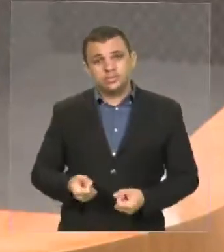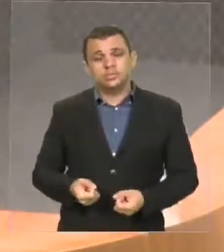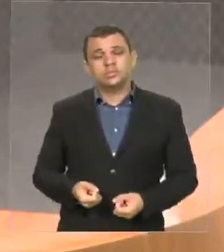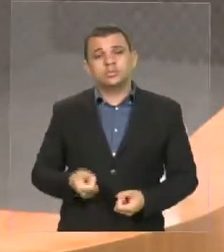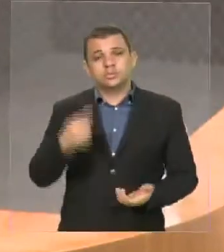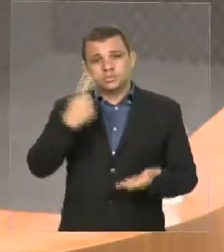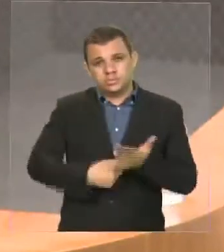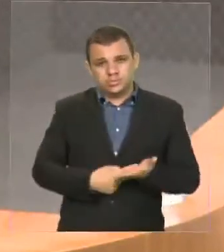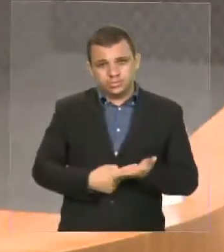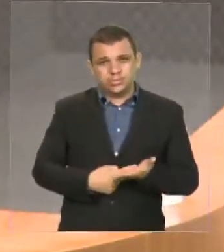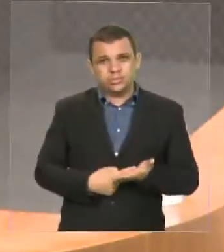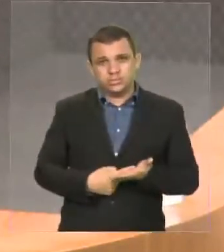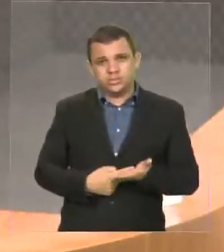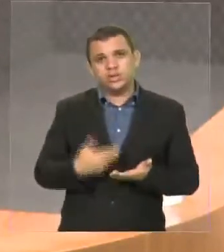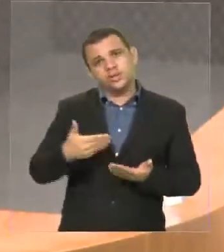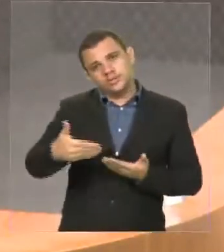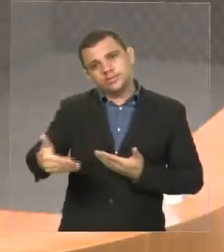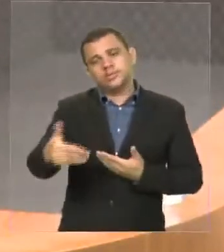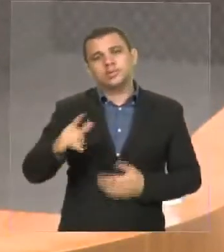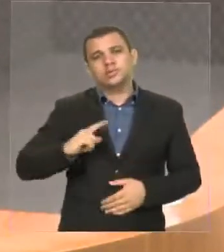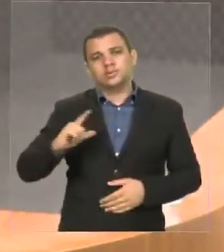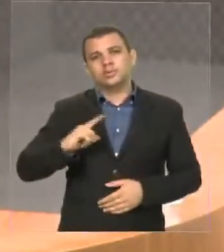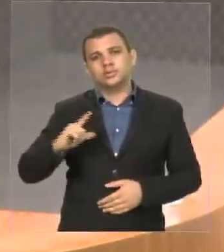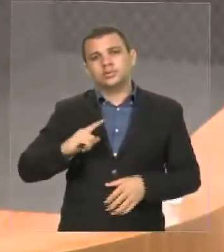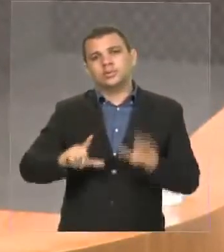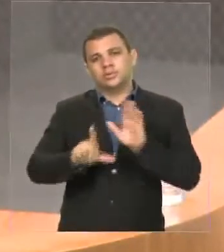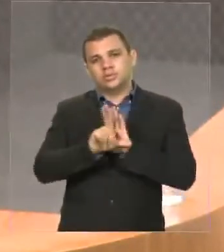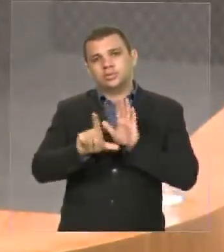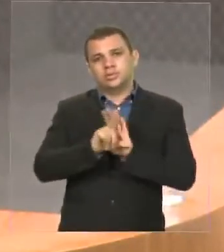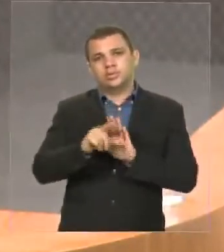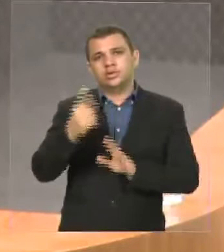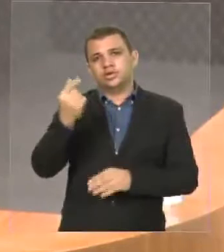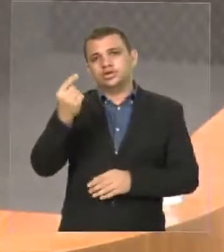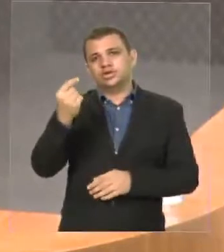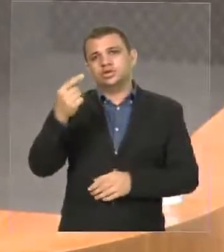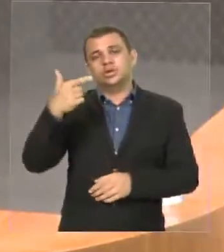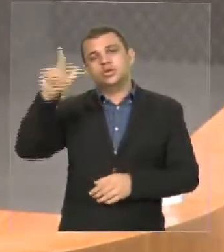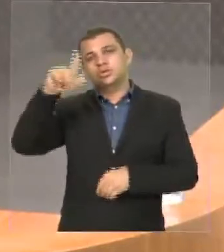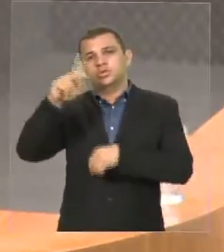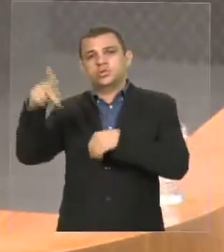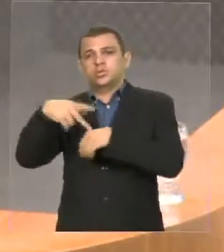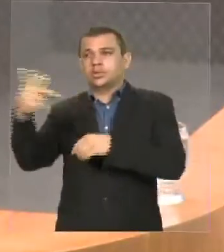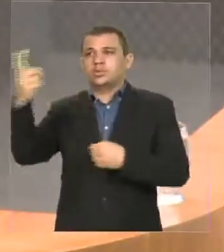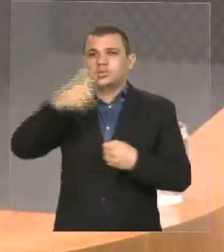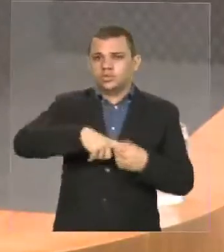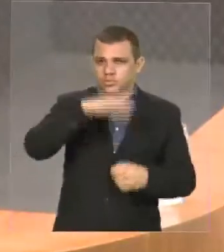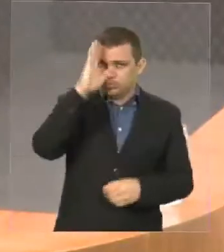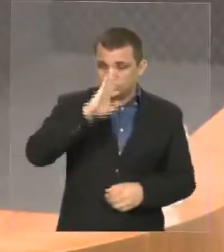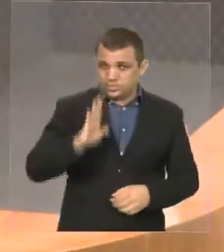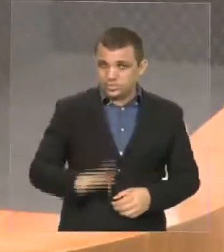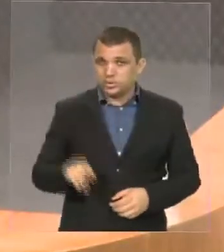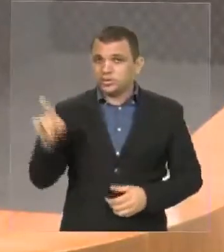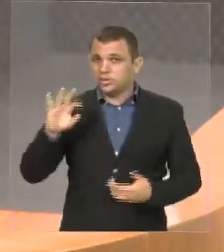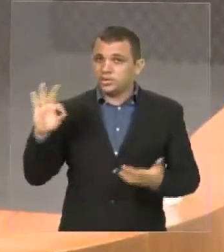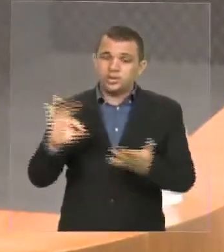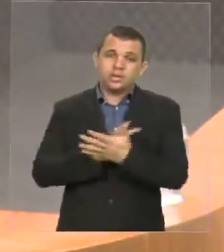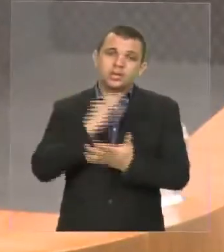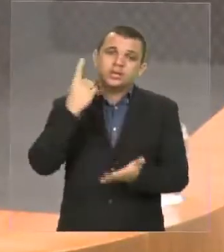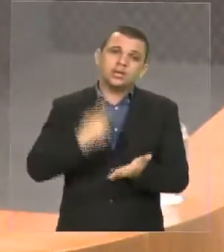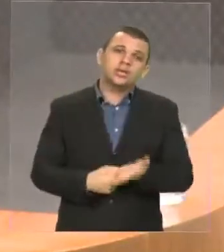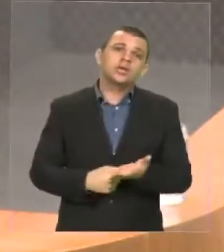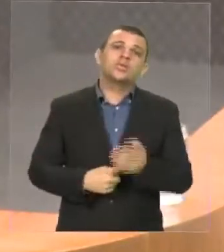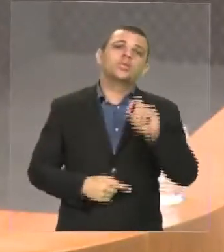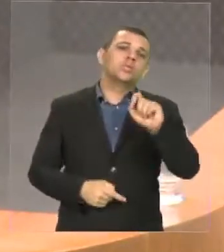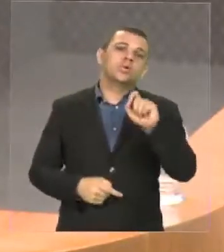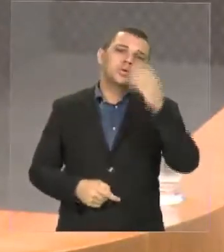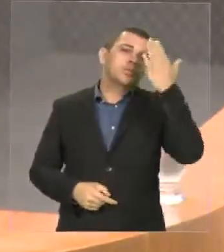acordo, que será feito no âmbito da lei de repatriação, ele assinará um acordo que dirá o seguinte,